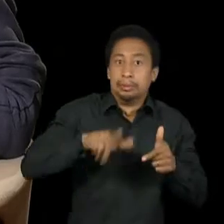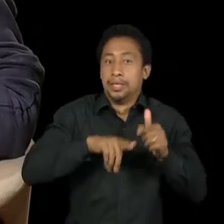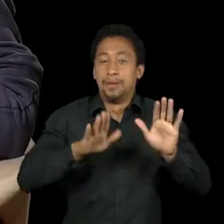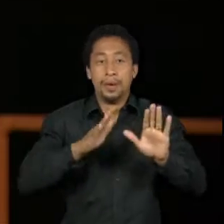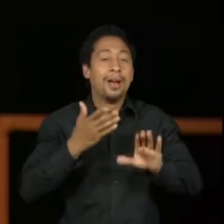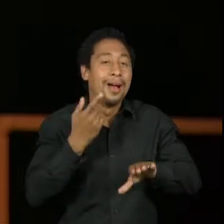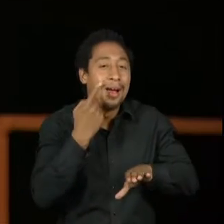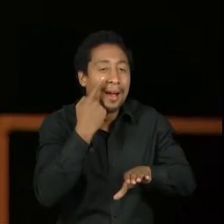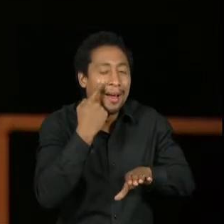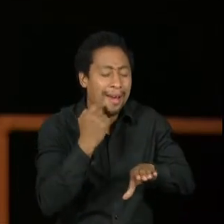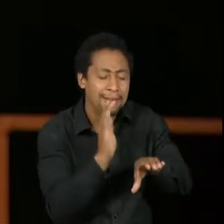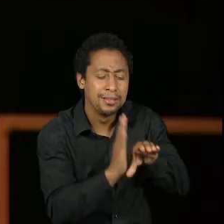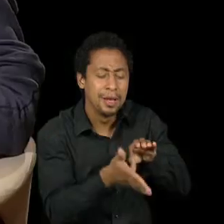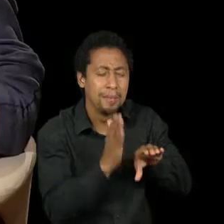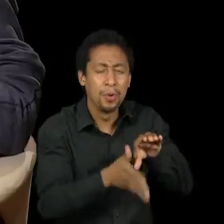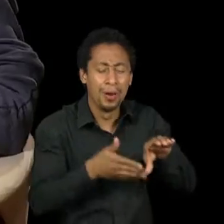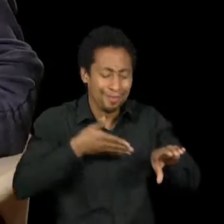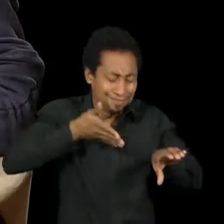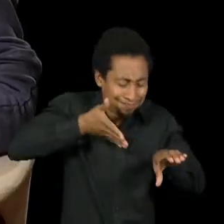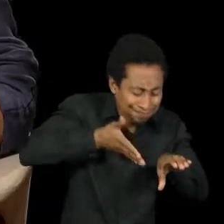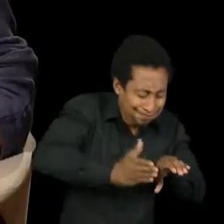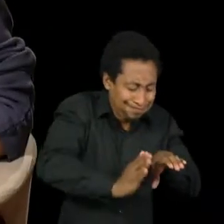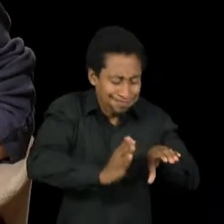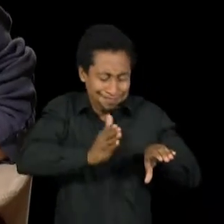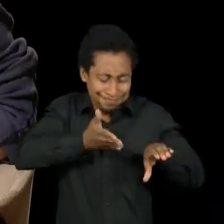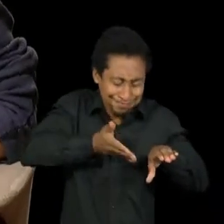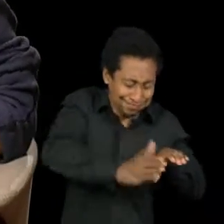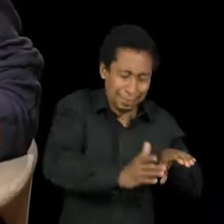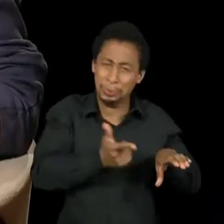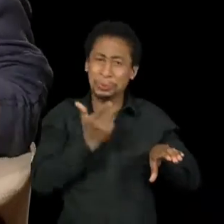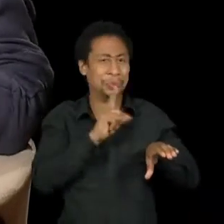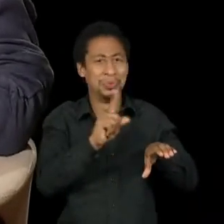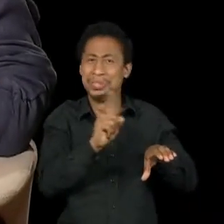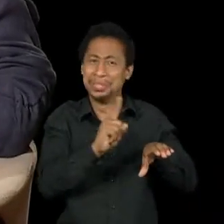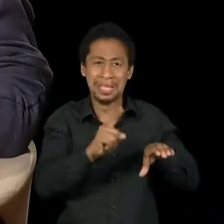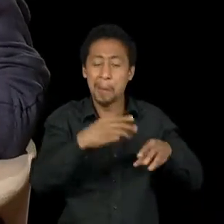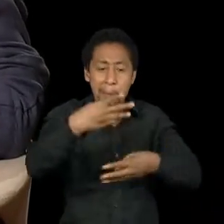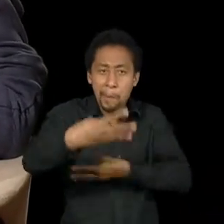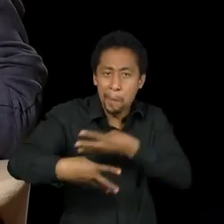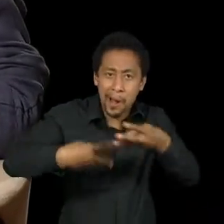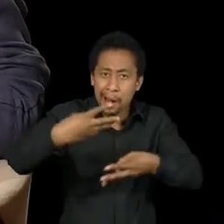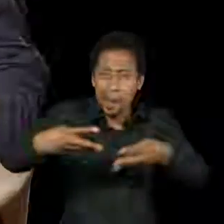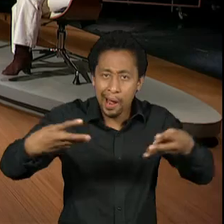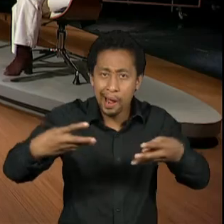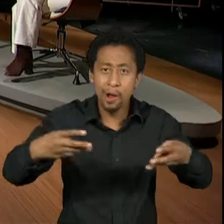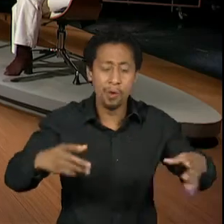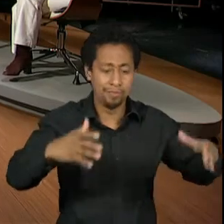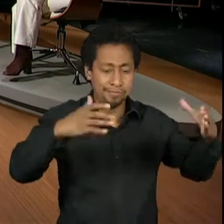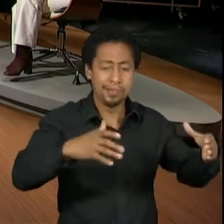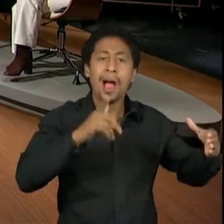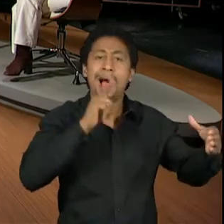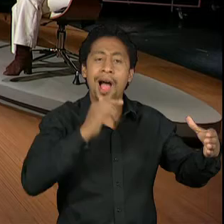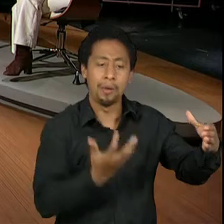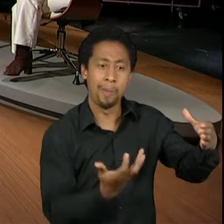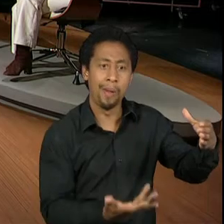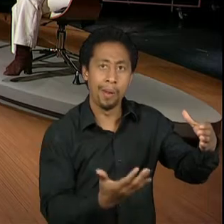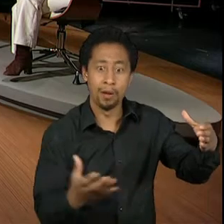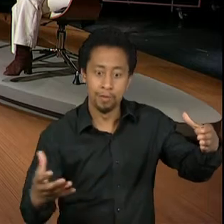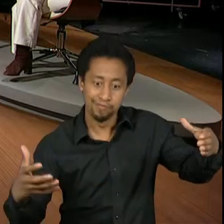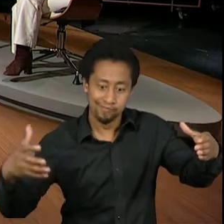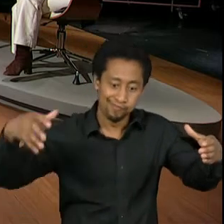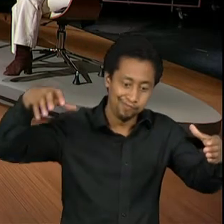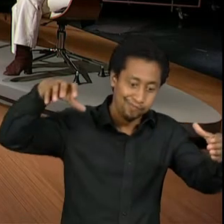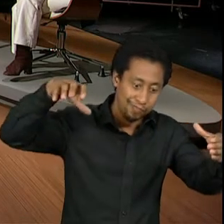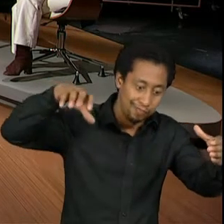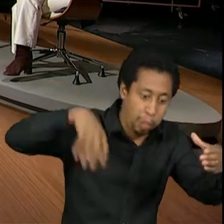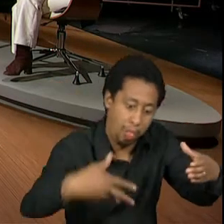cebola, para botar o macarrão na água. Eu estava tão nervosa. E eu só sei que eu... uma hora